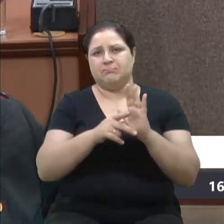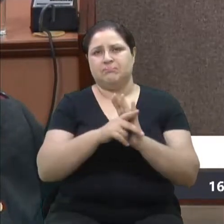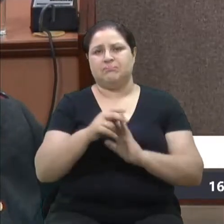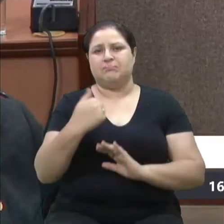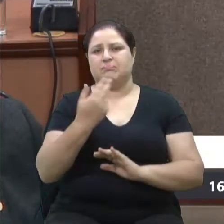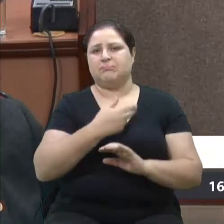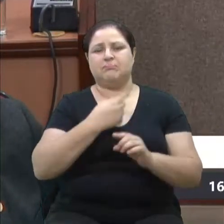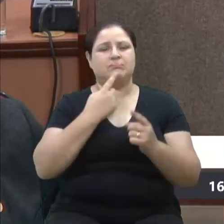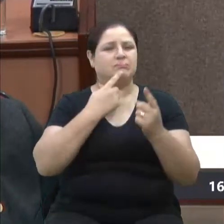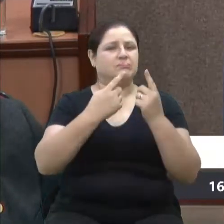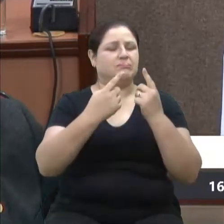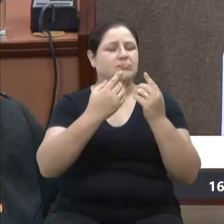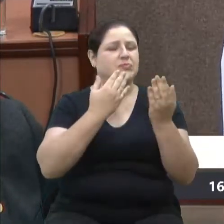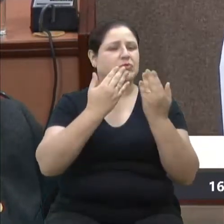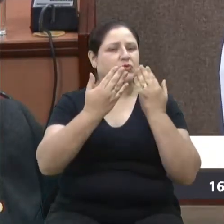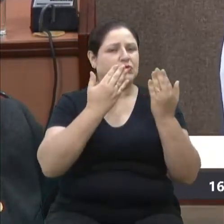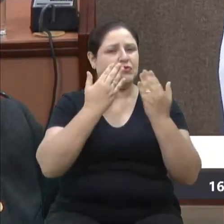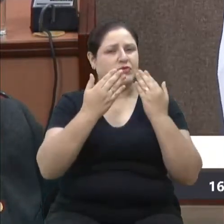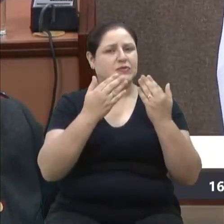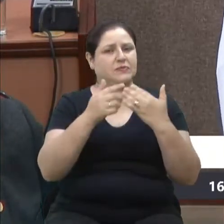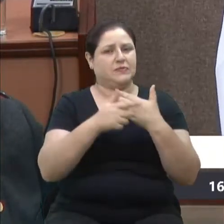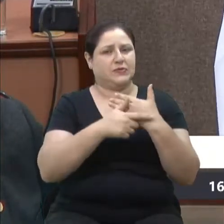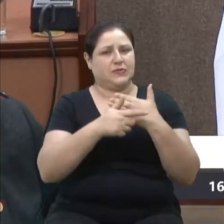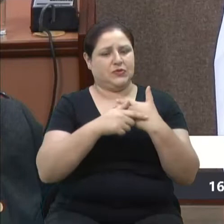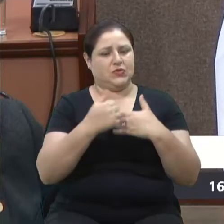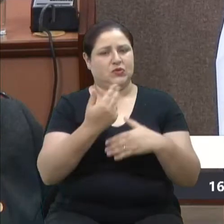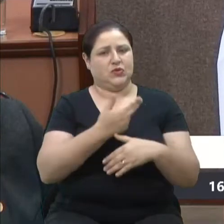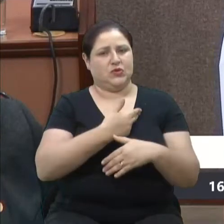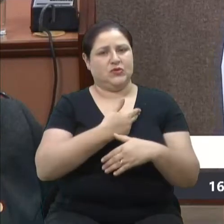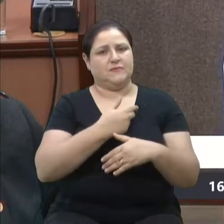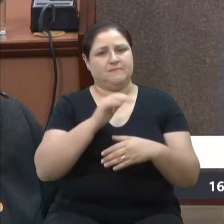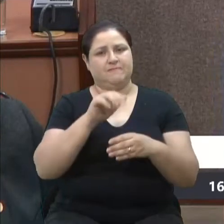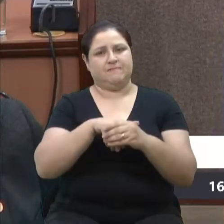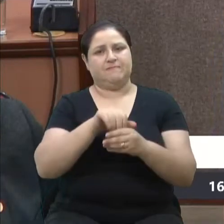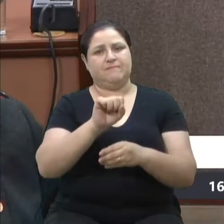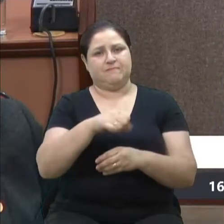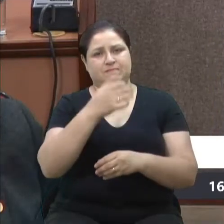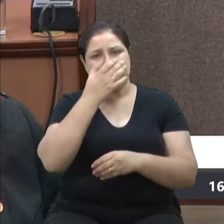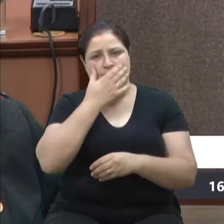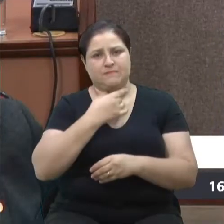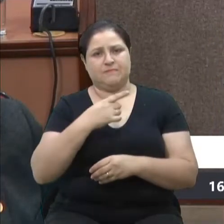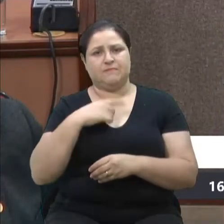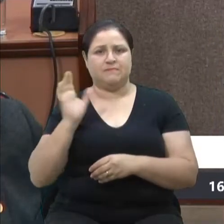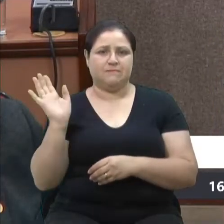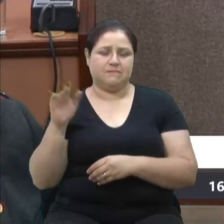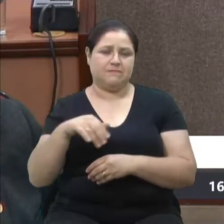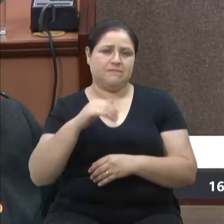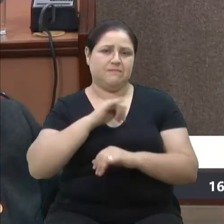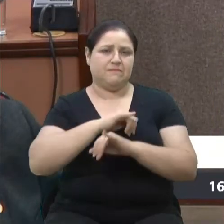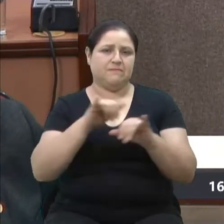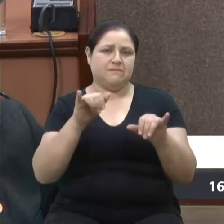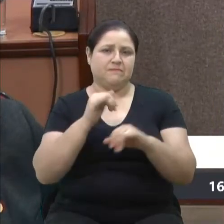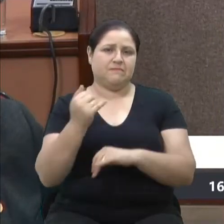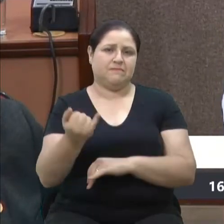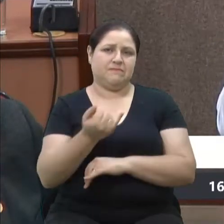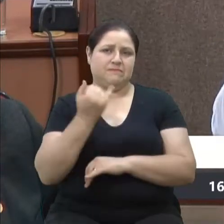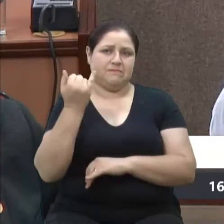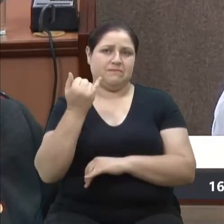nossas dúvidas, do nosso papel, enfim. Então eu voto favorável e acho que ela vai trazer algumas informações importantes,